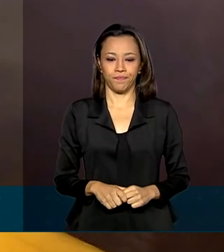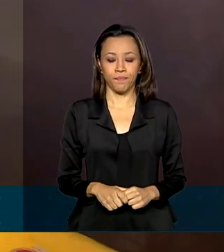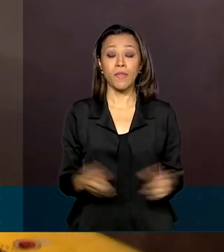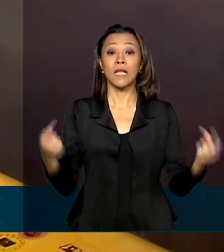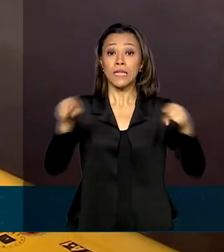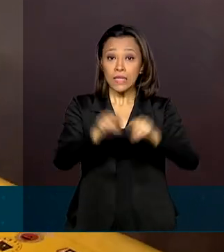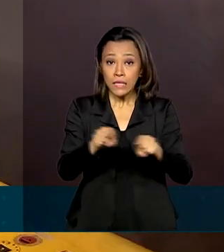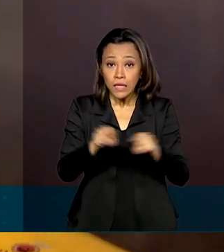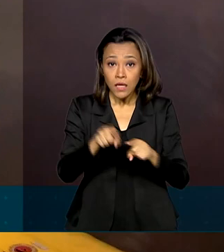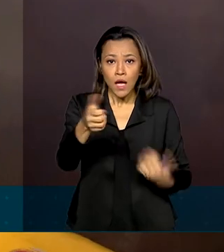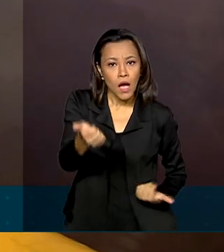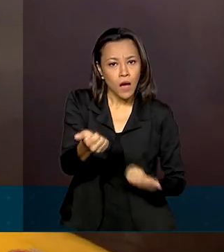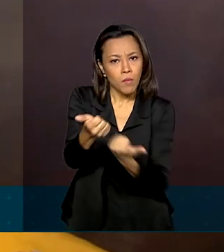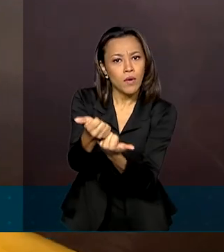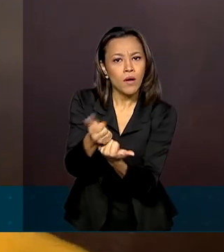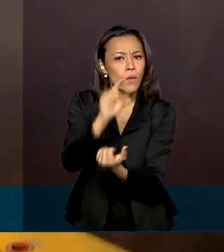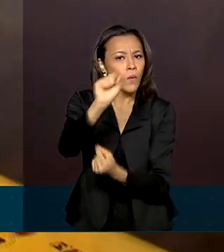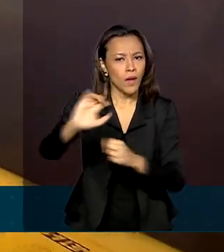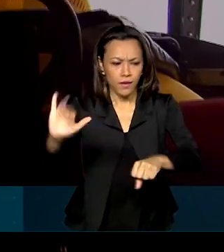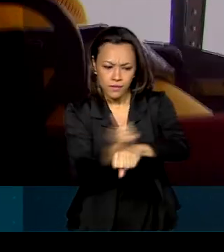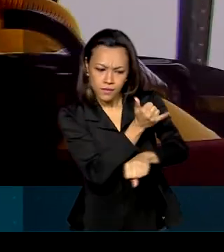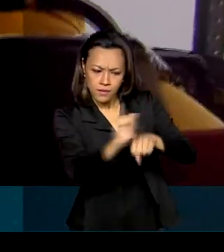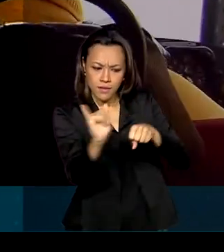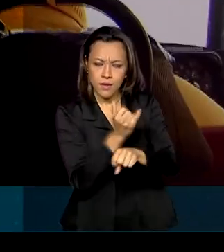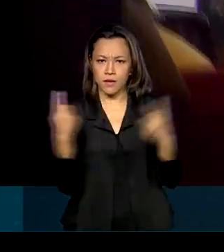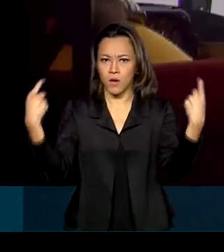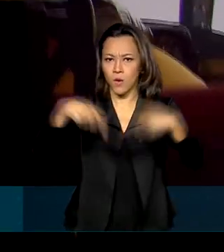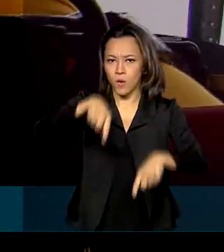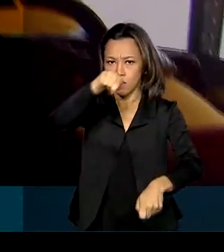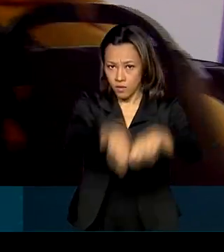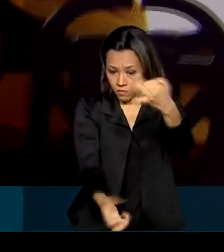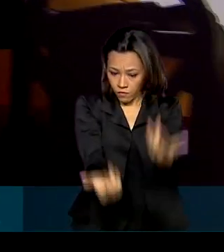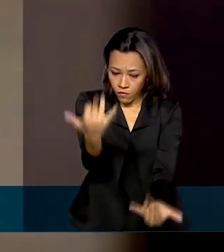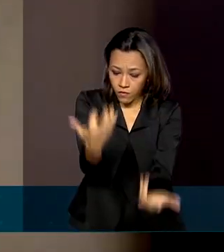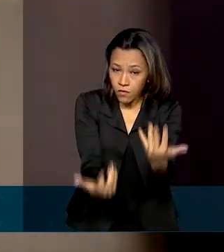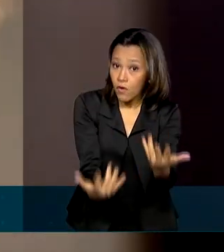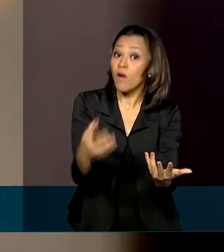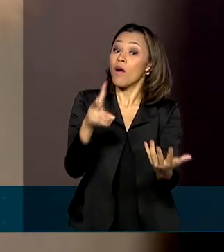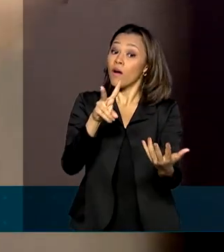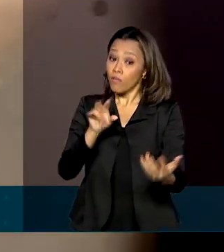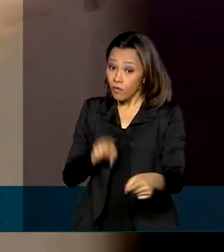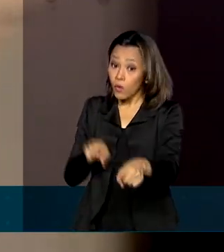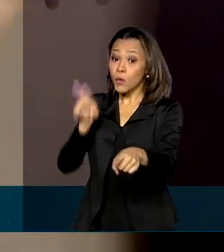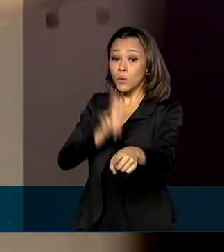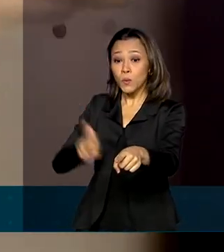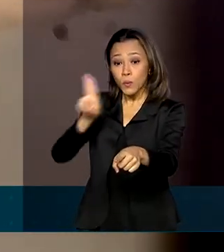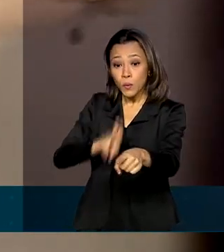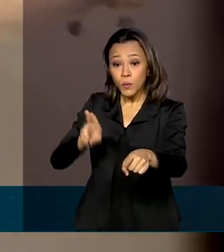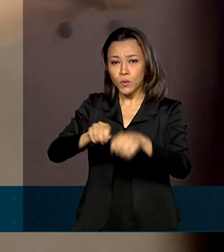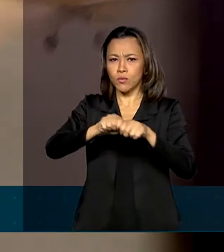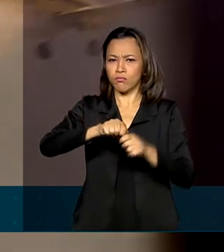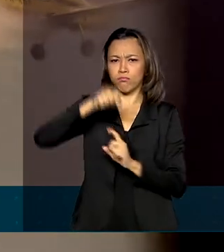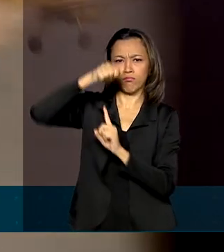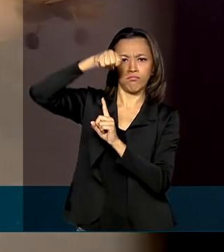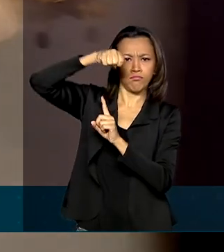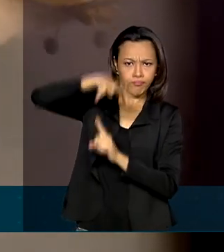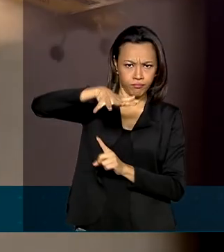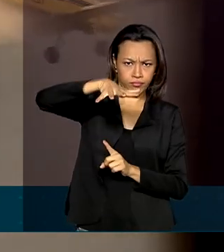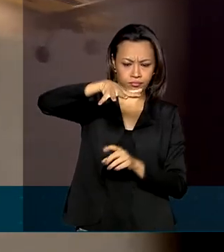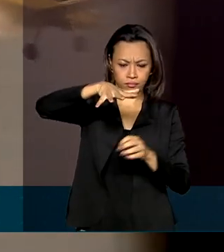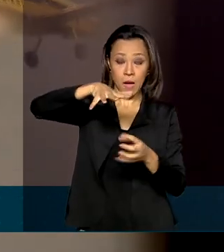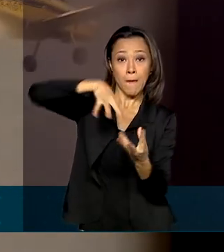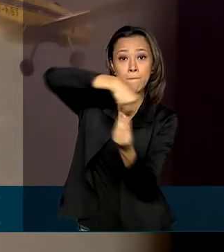Também para reforçar os mecanismos de combate às queimadas, foi iniciado o uso de retardantes, um produto que,